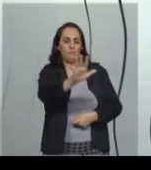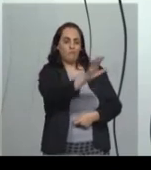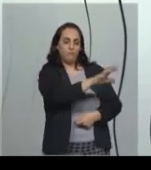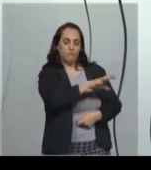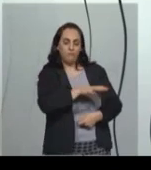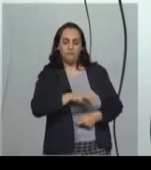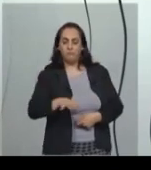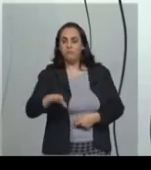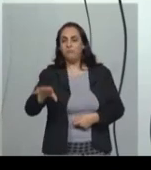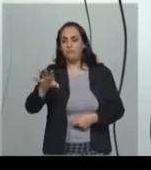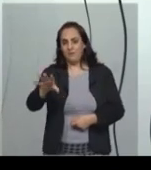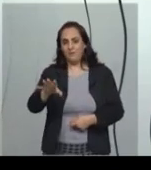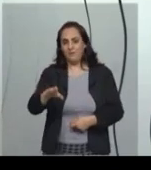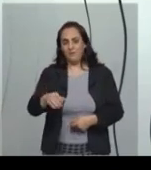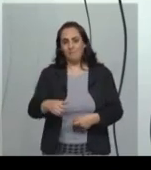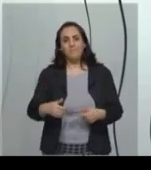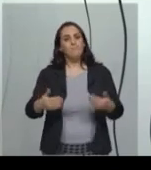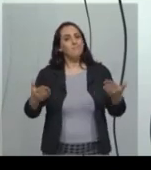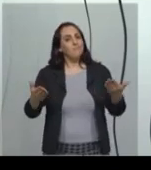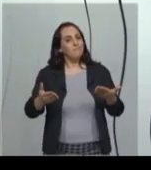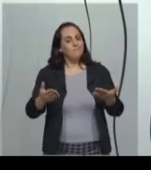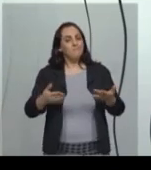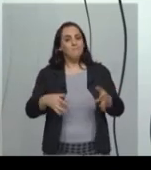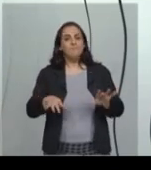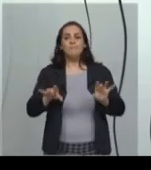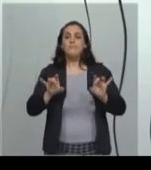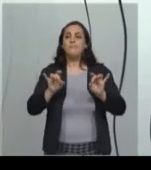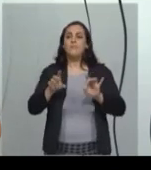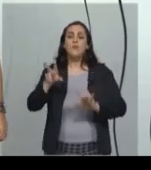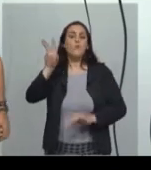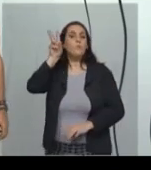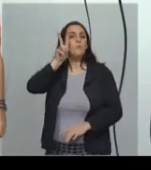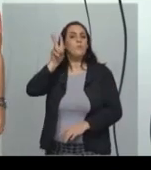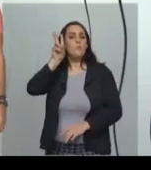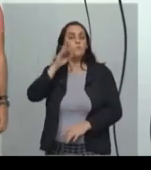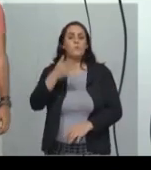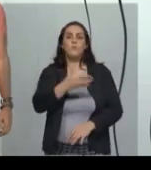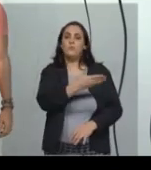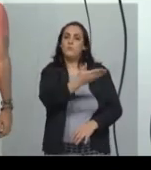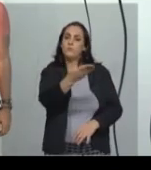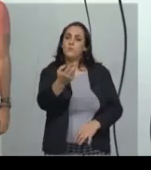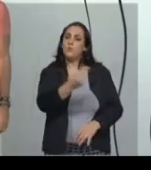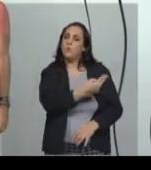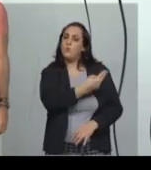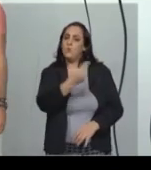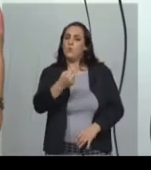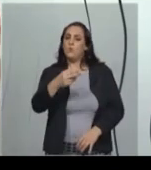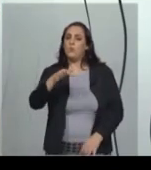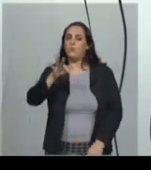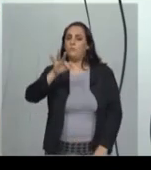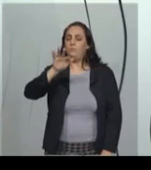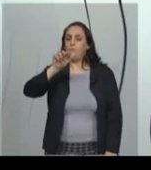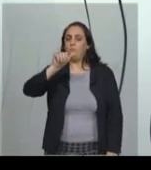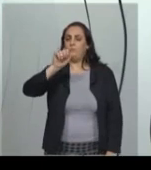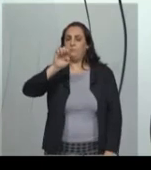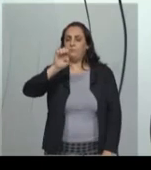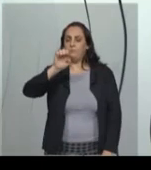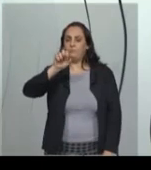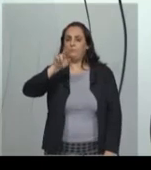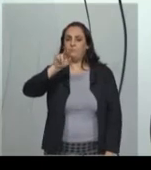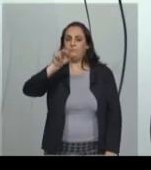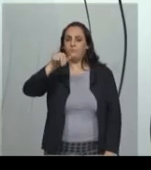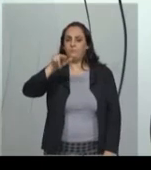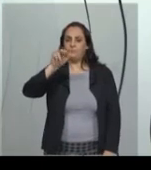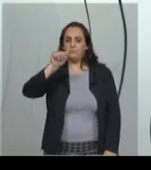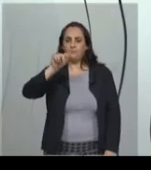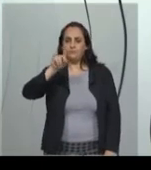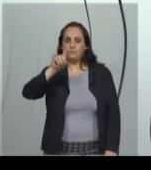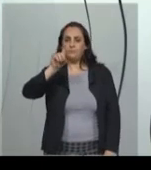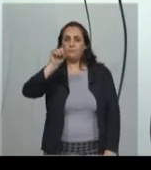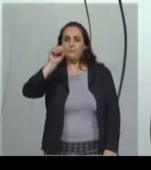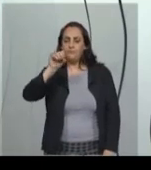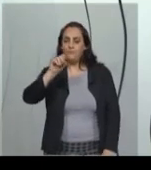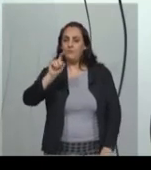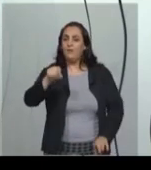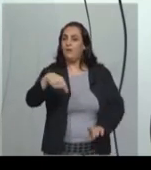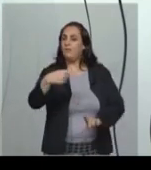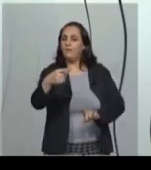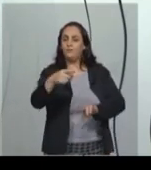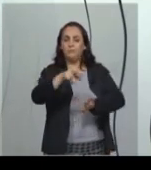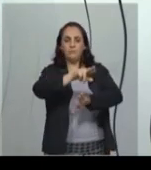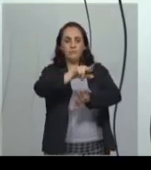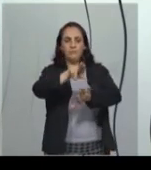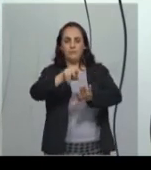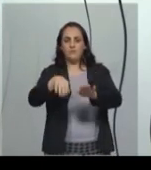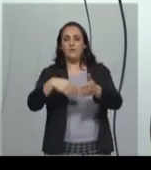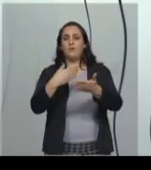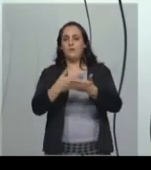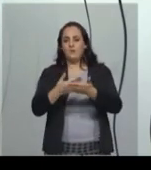estou. Ok? Então, por hoje é só. Lembrando vocês, meu nome é Fernando, nós vamos continuar por várias outras